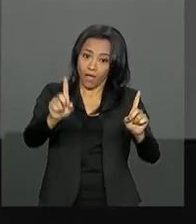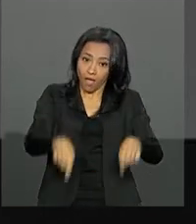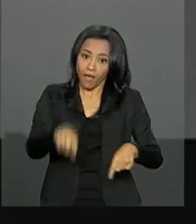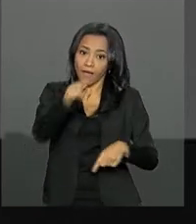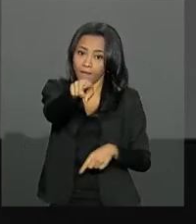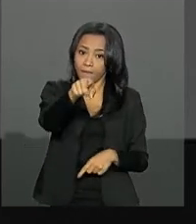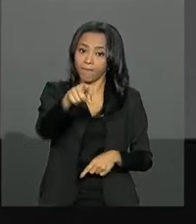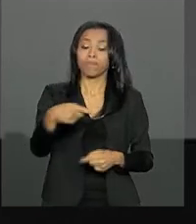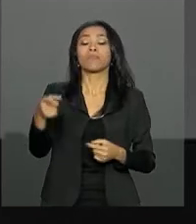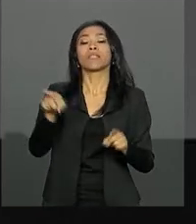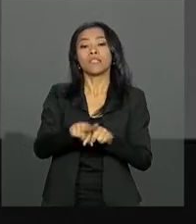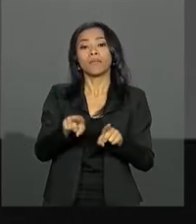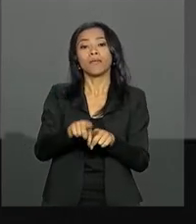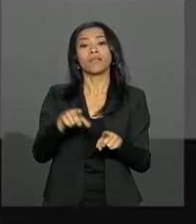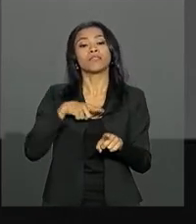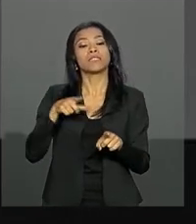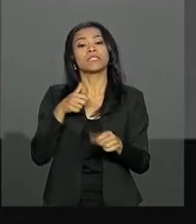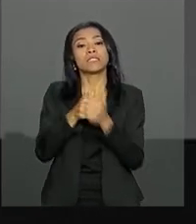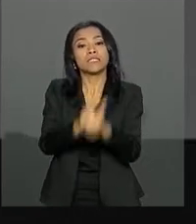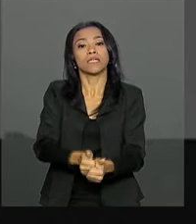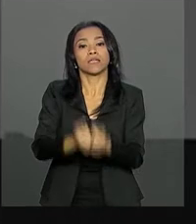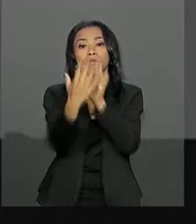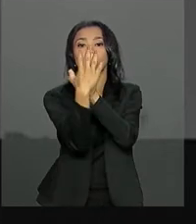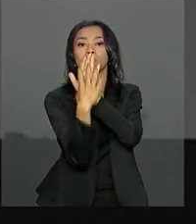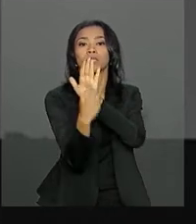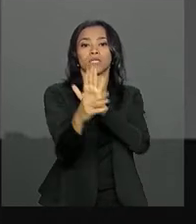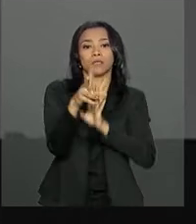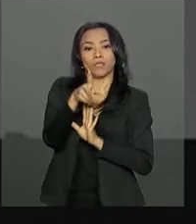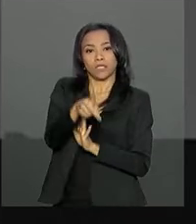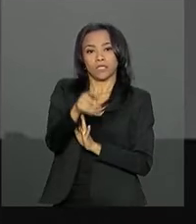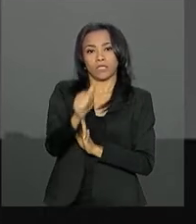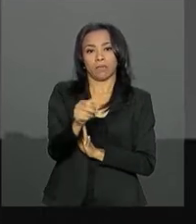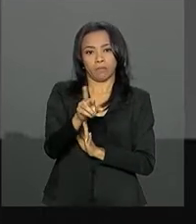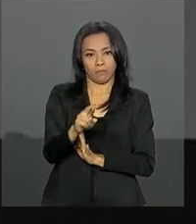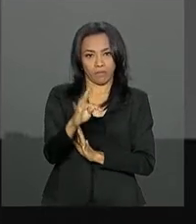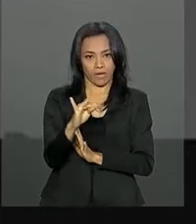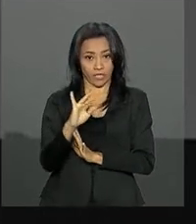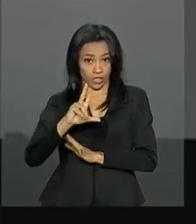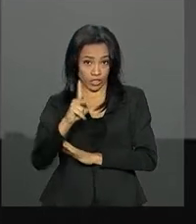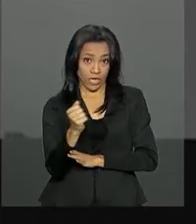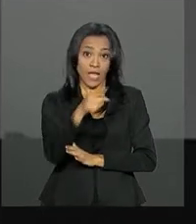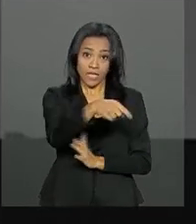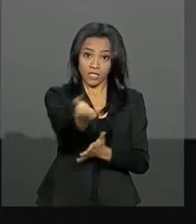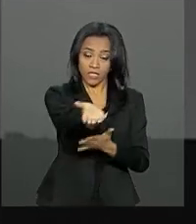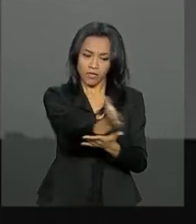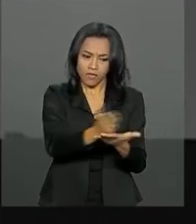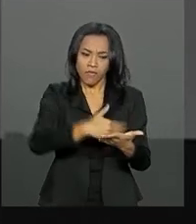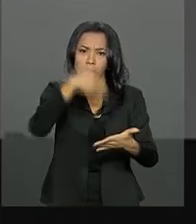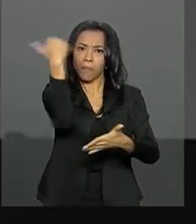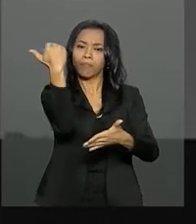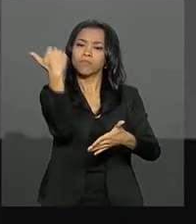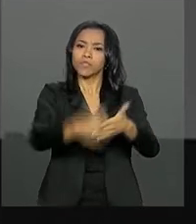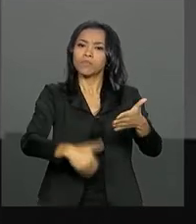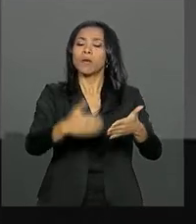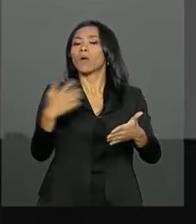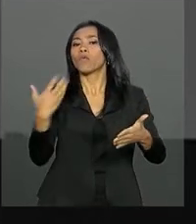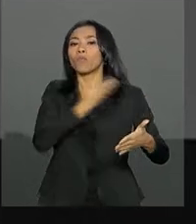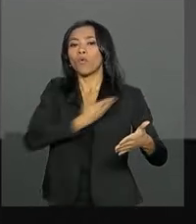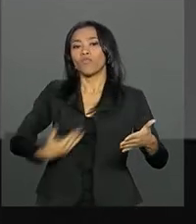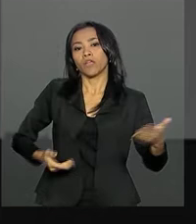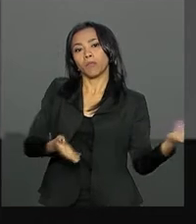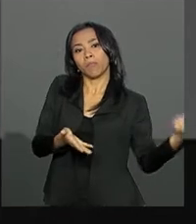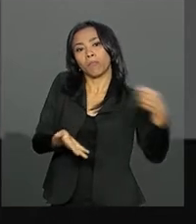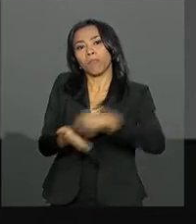chamado regime de partilha da produção. Aqueles que vencerem vão pagar ao governo quase 7 bilhões de reais